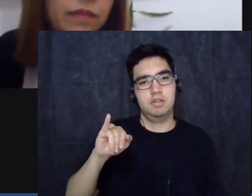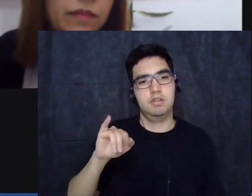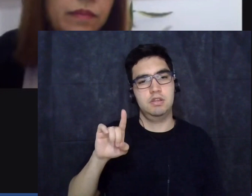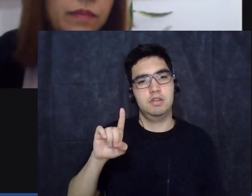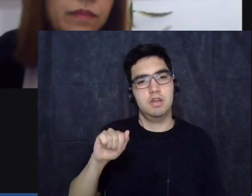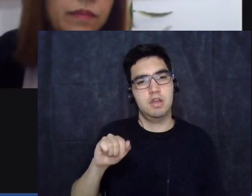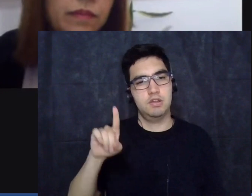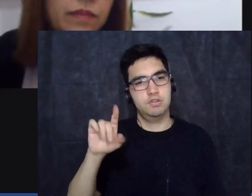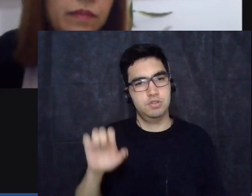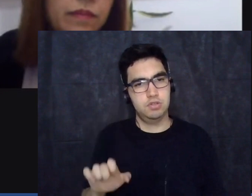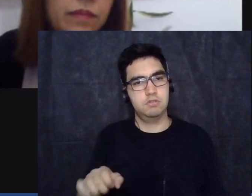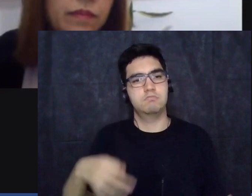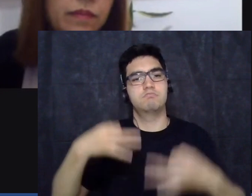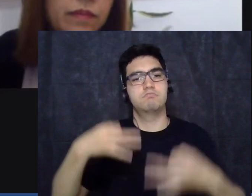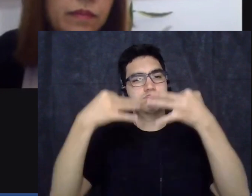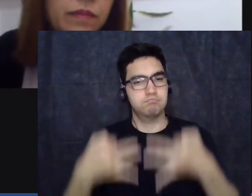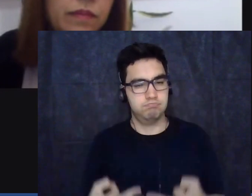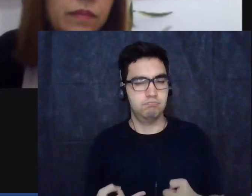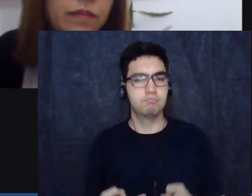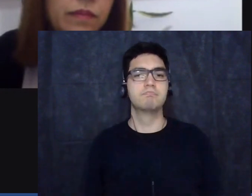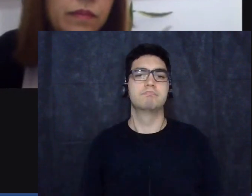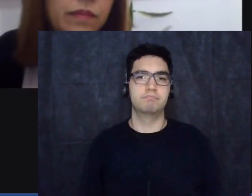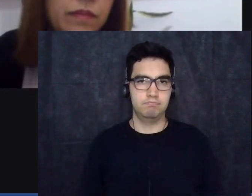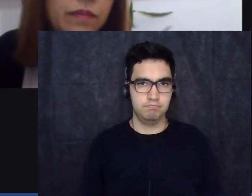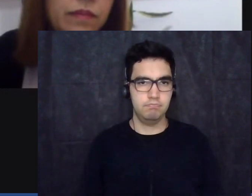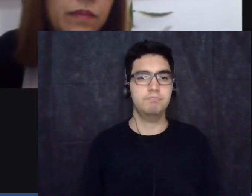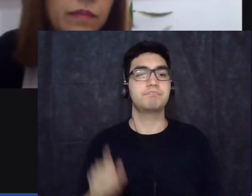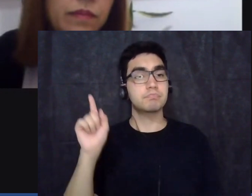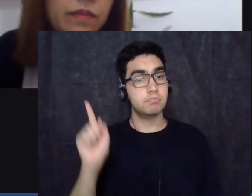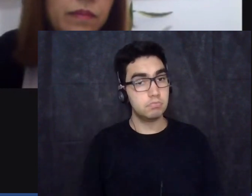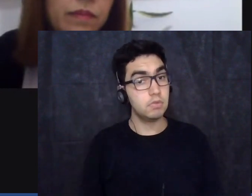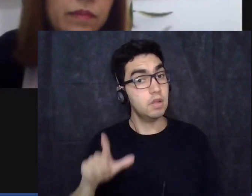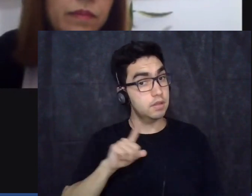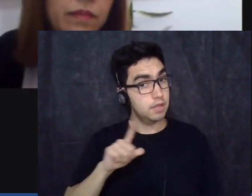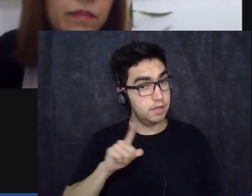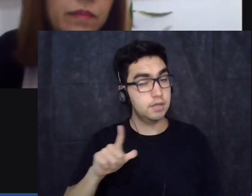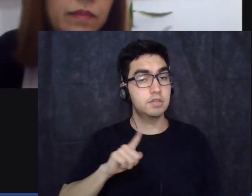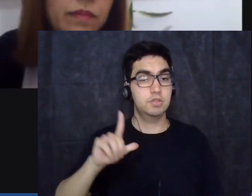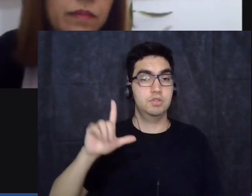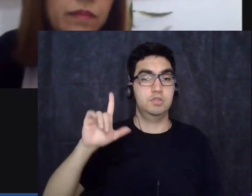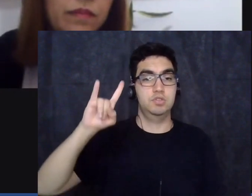declaração dos direitos humanos da ONU é uma das